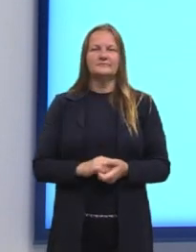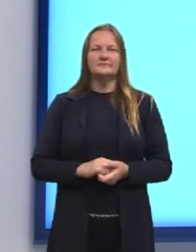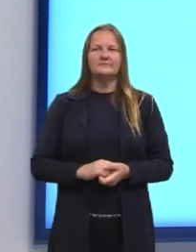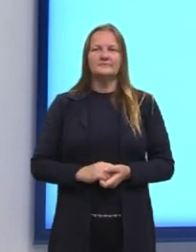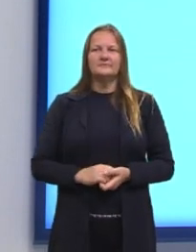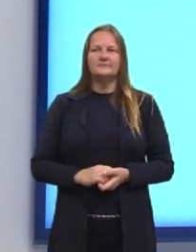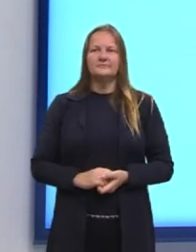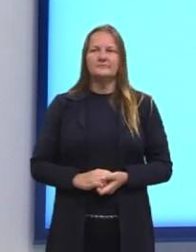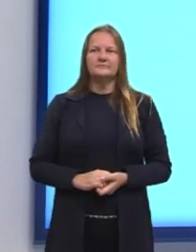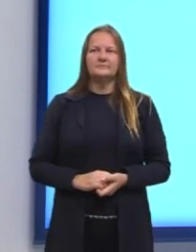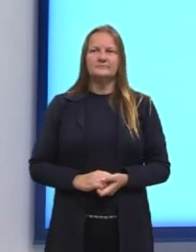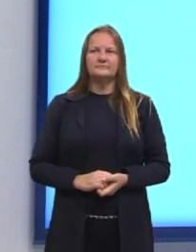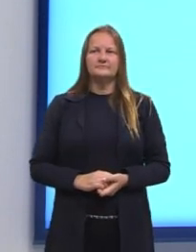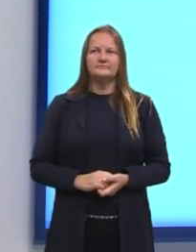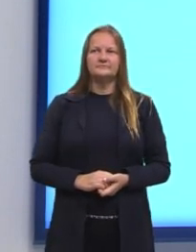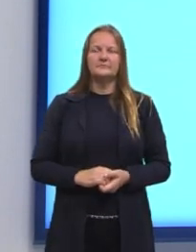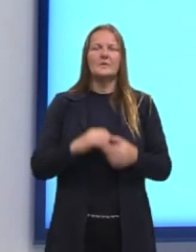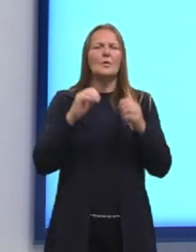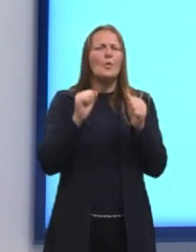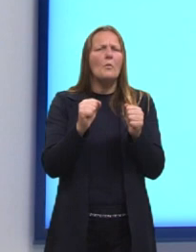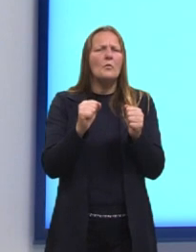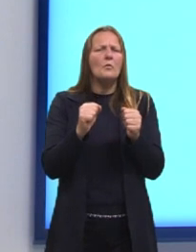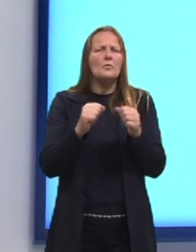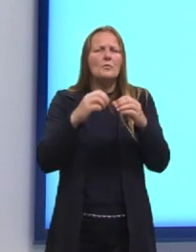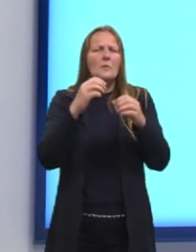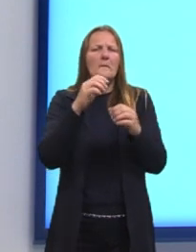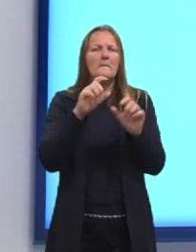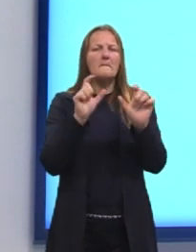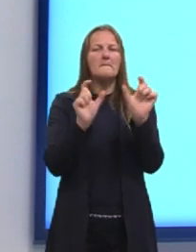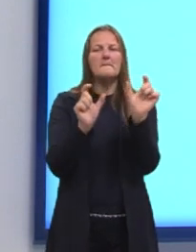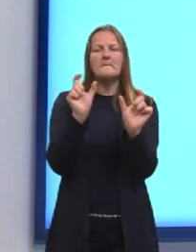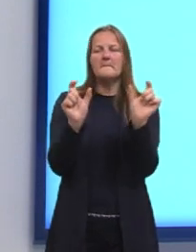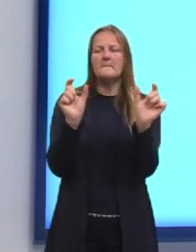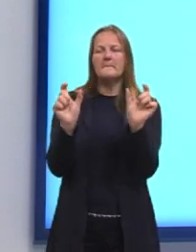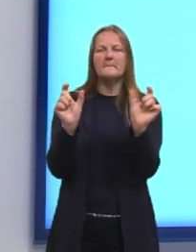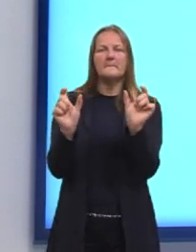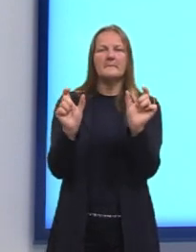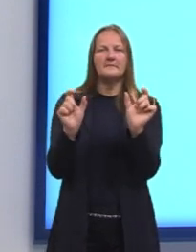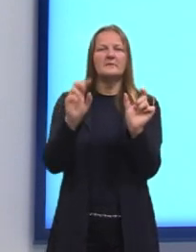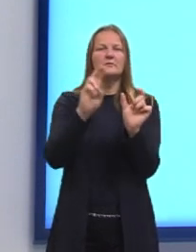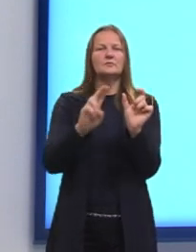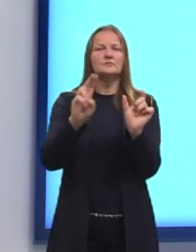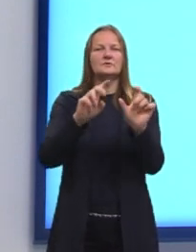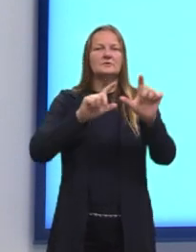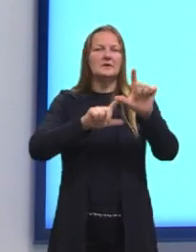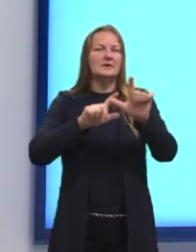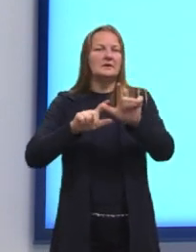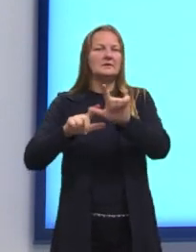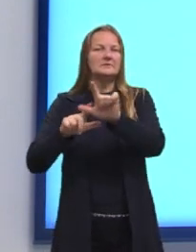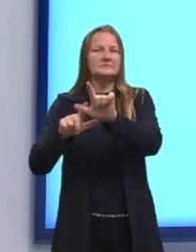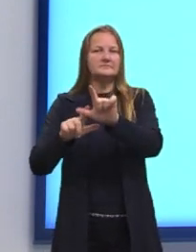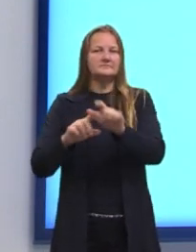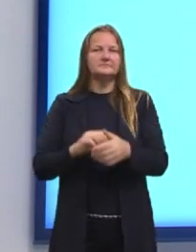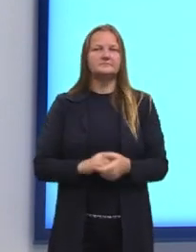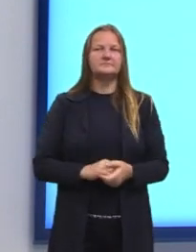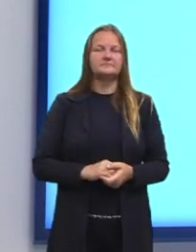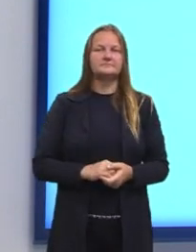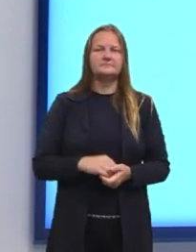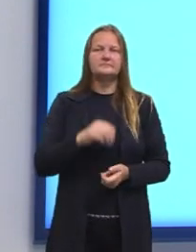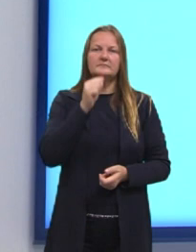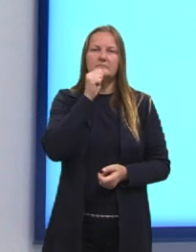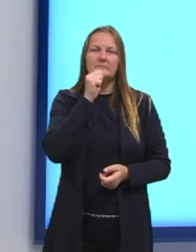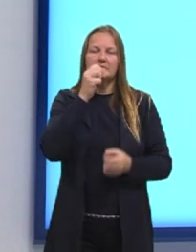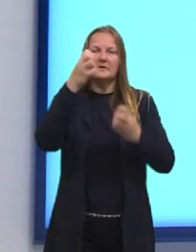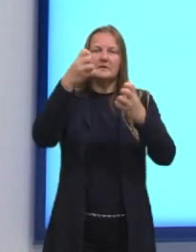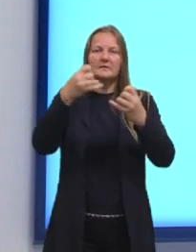o que eu posso formar, quais as palavras que eu posso formar utilizando essas letras? A gente fala